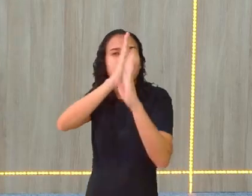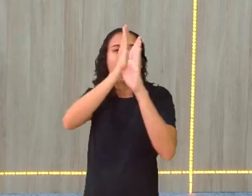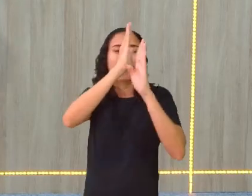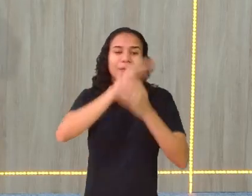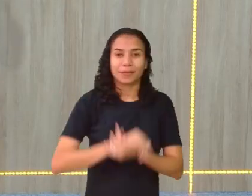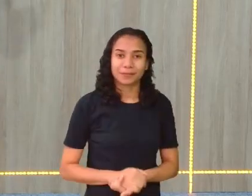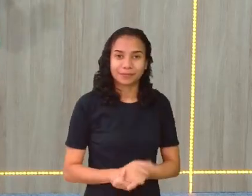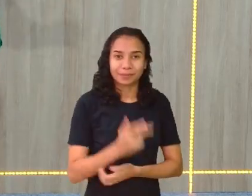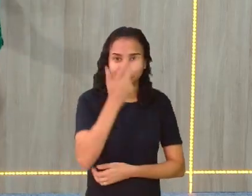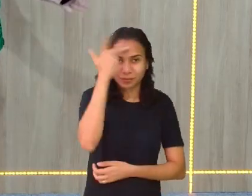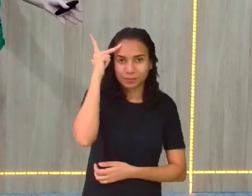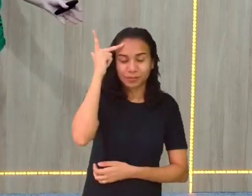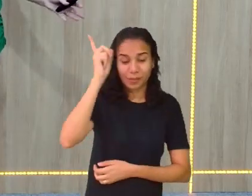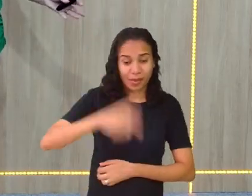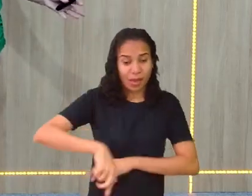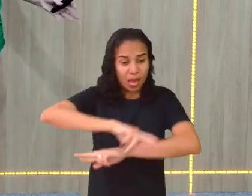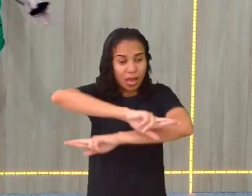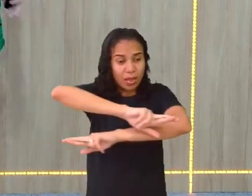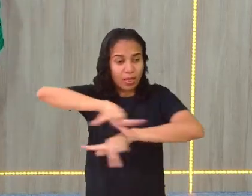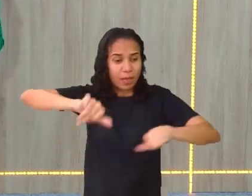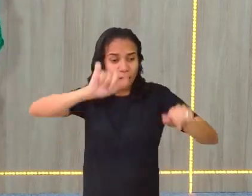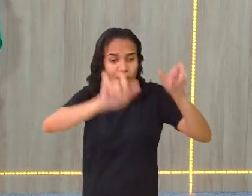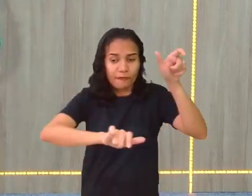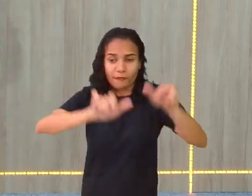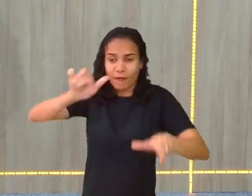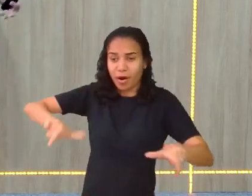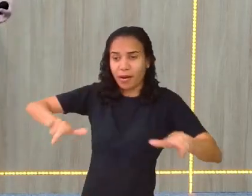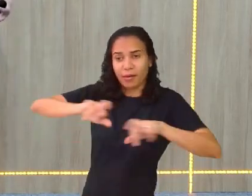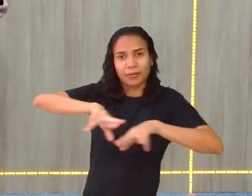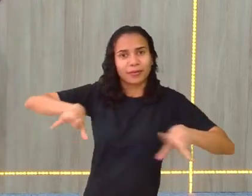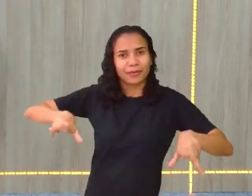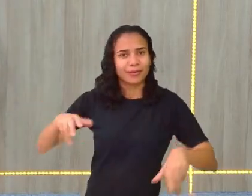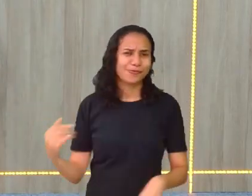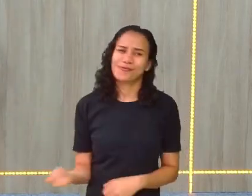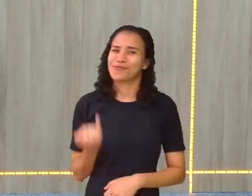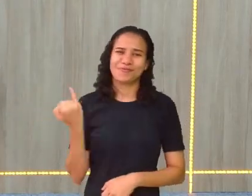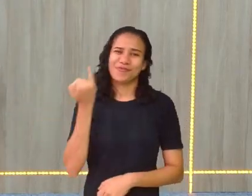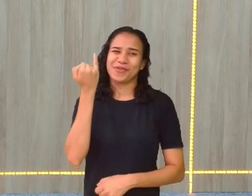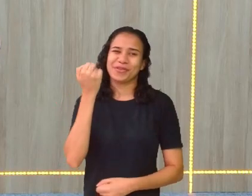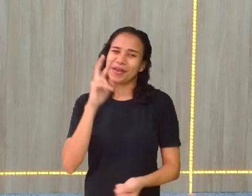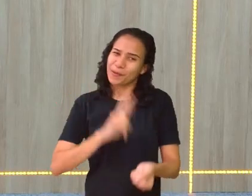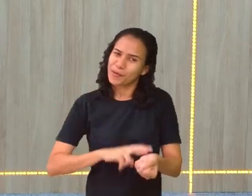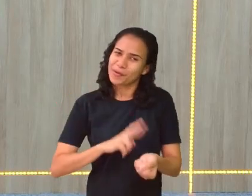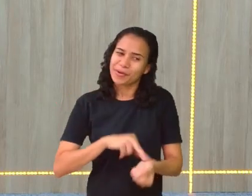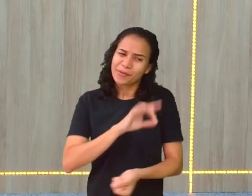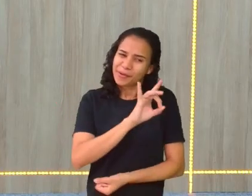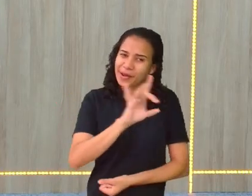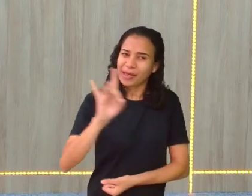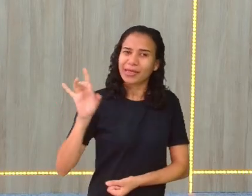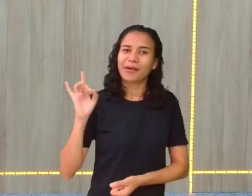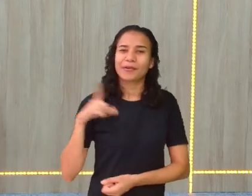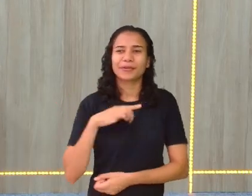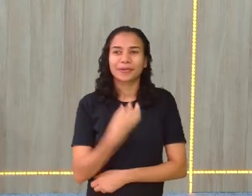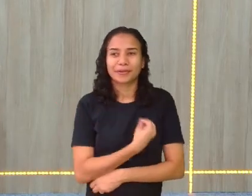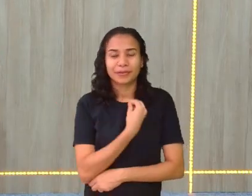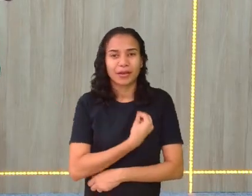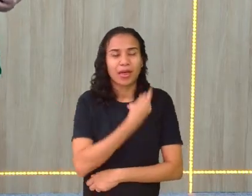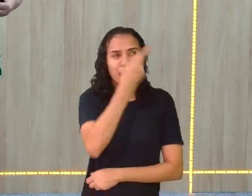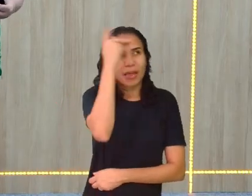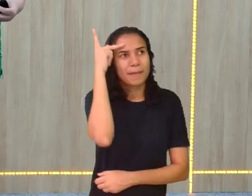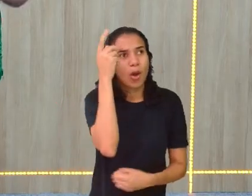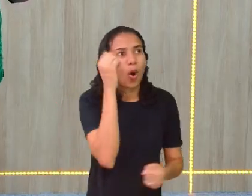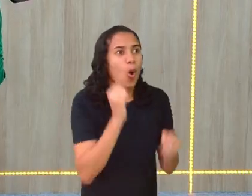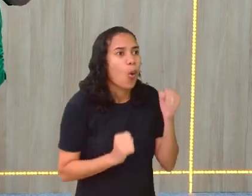As pessoas são diferentes, mas não importa, o ritmo é de cada um. Tem gente que